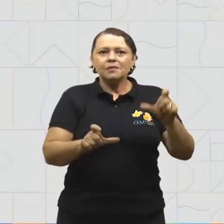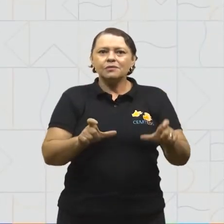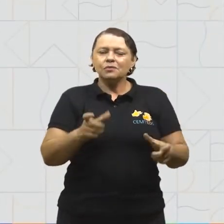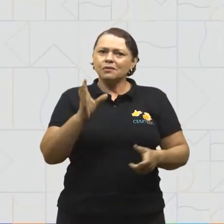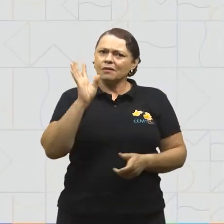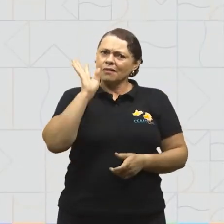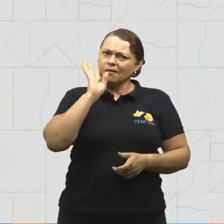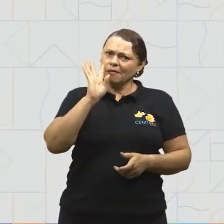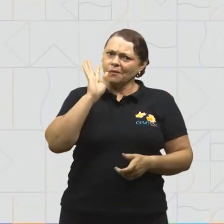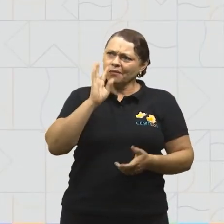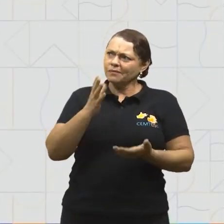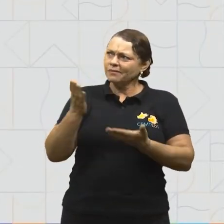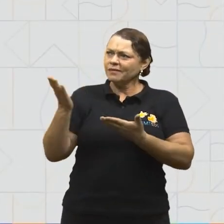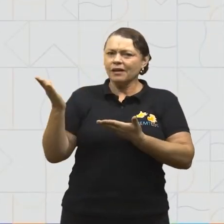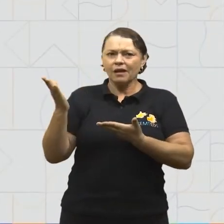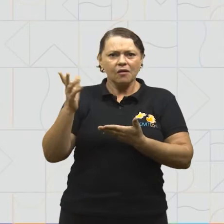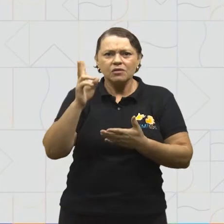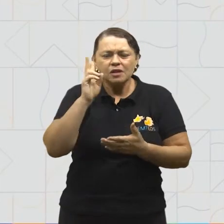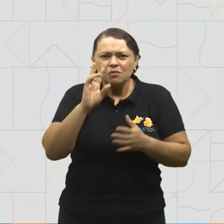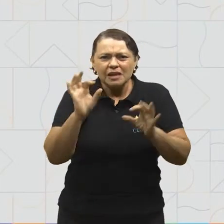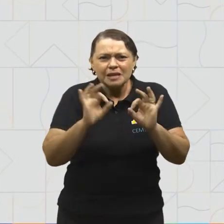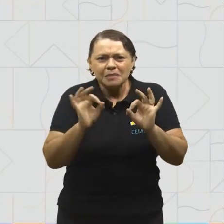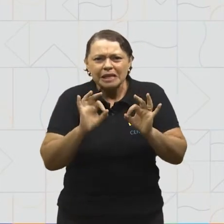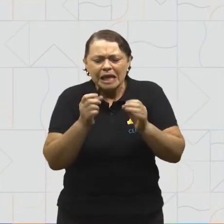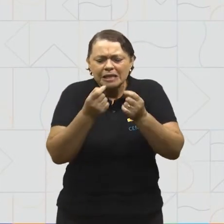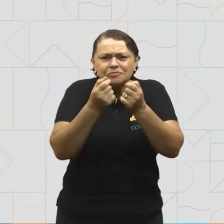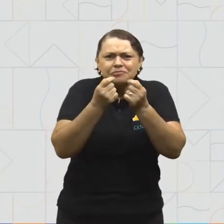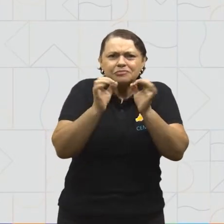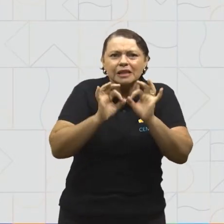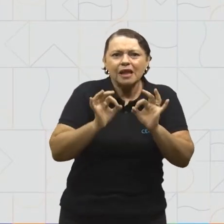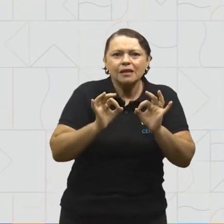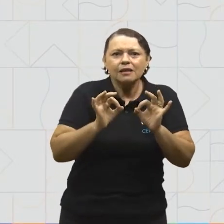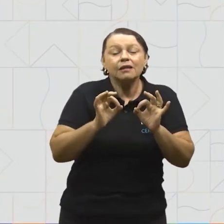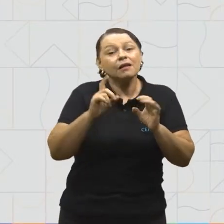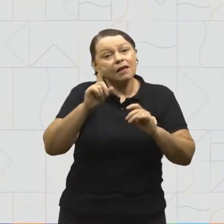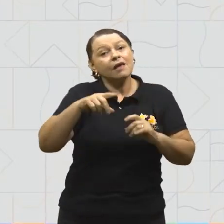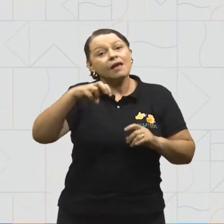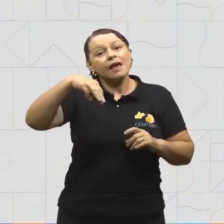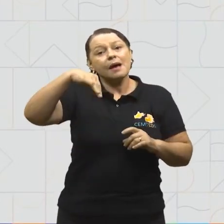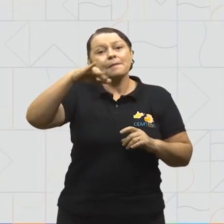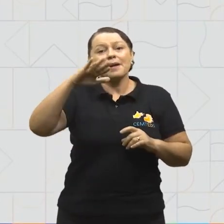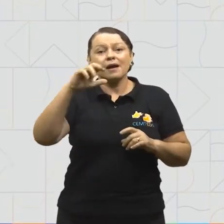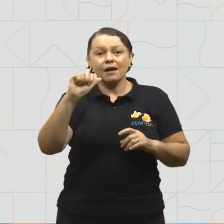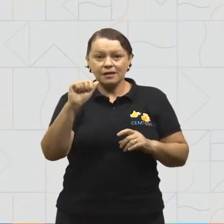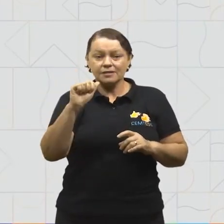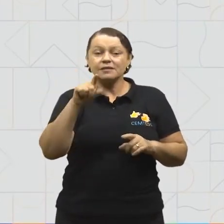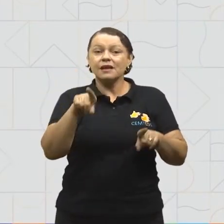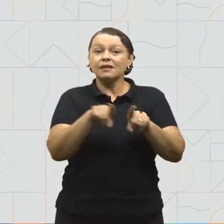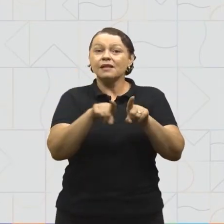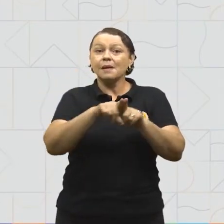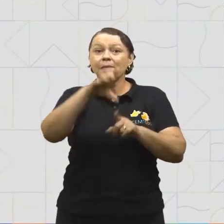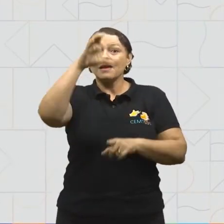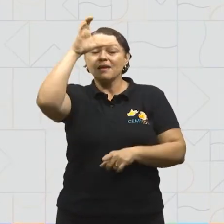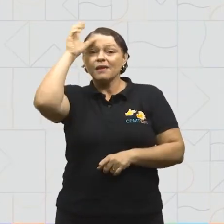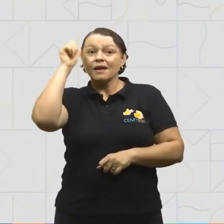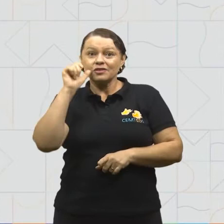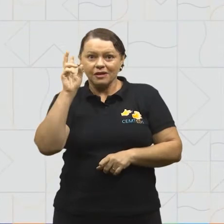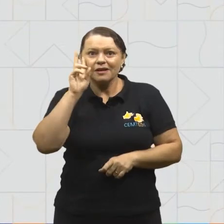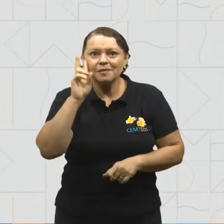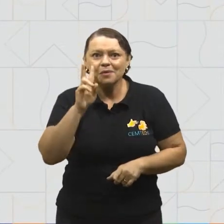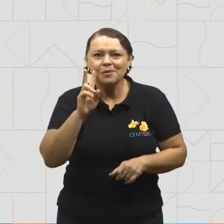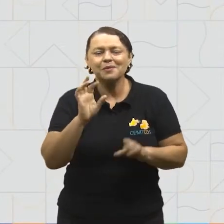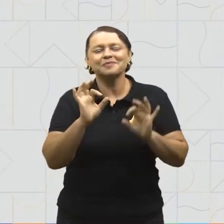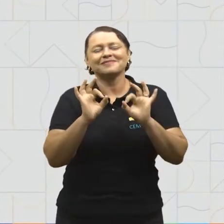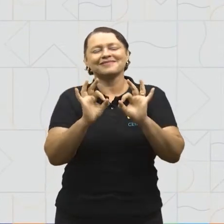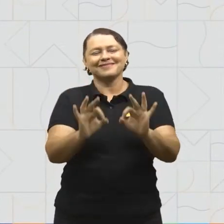legais? Você não lembra, sim, nem um pouquinho, quase nada? É a Márcia e sua tia. Você lembrou agora,